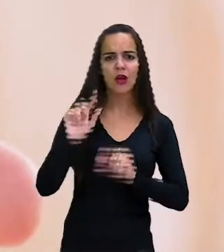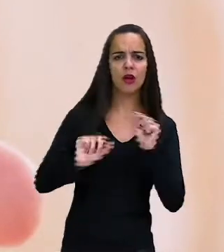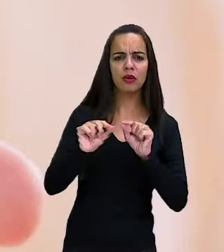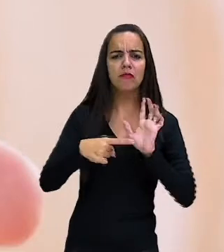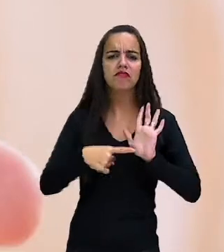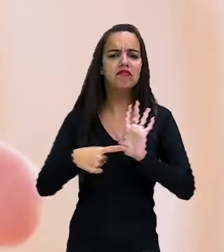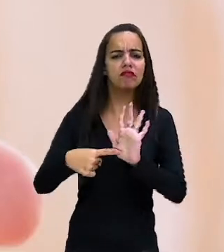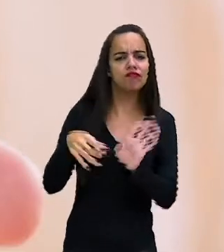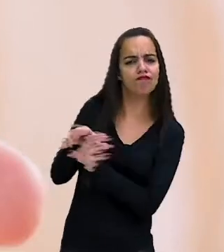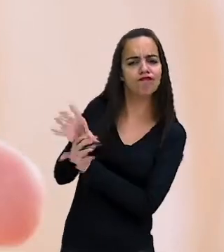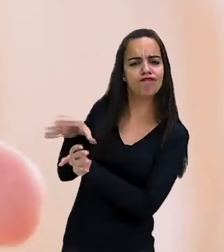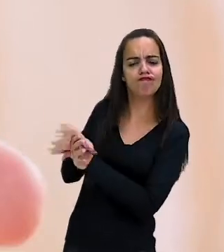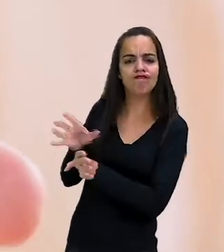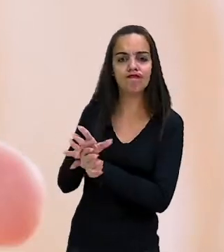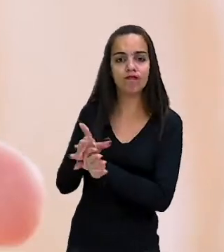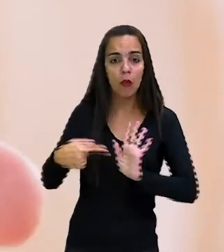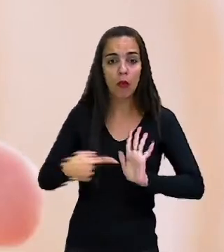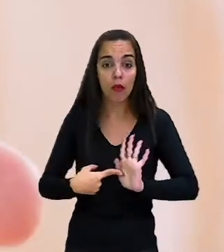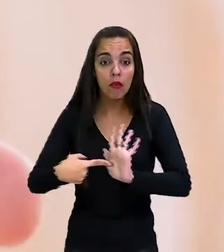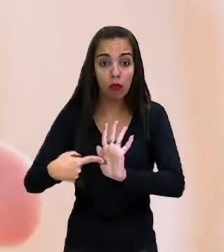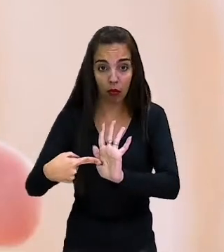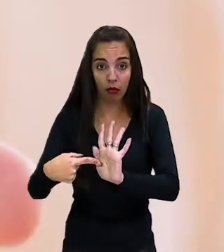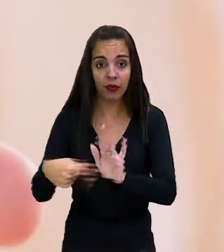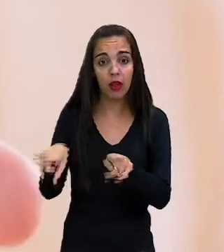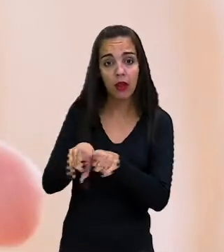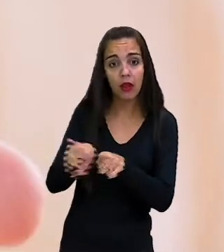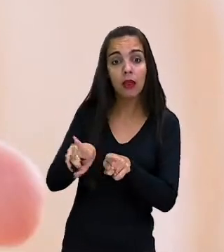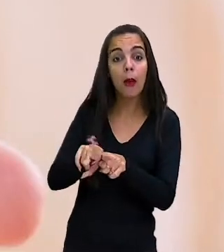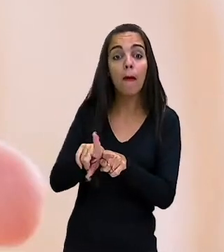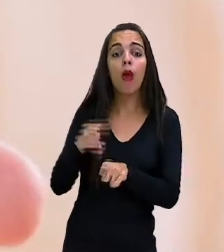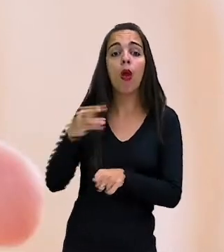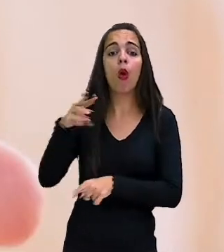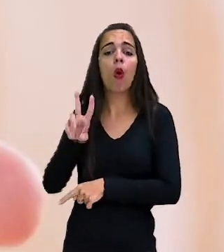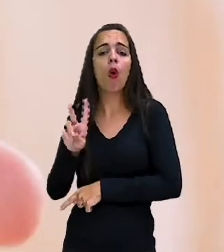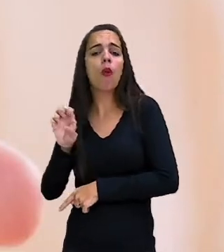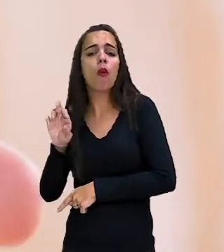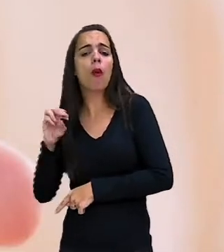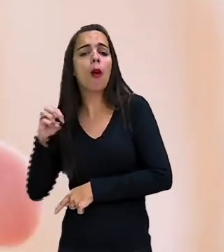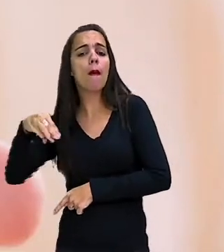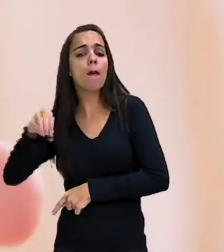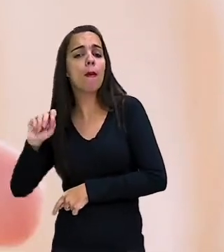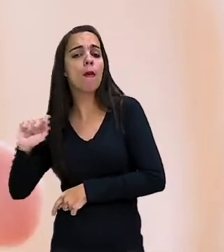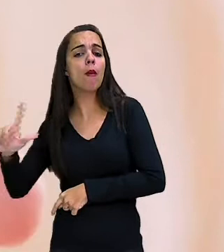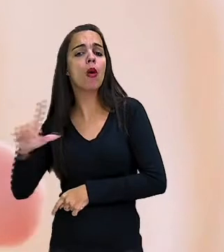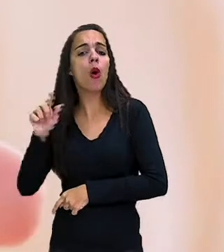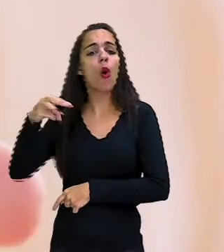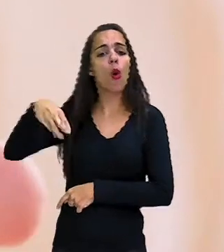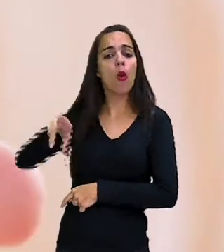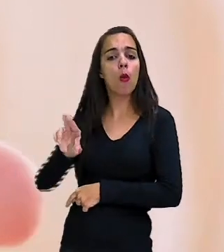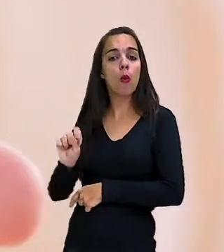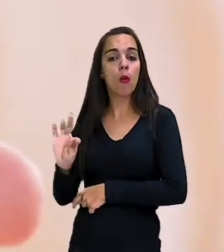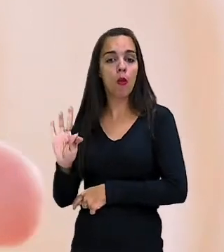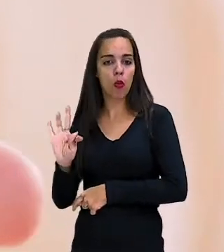recomendação e o verbo modal must e o have to, nós indicamos com